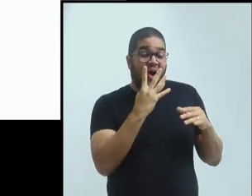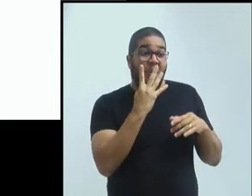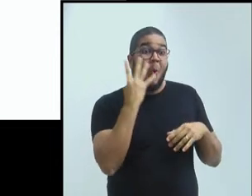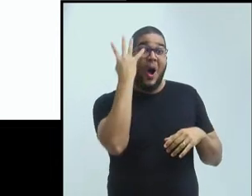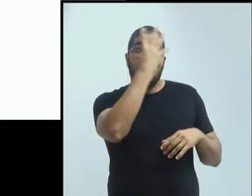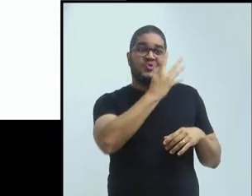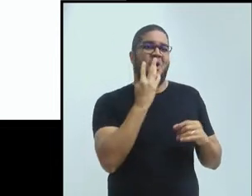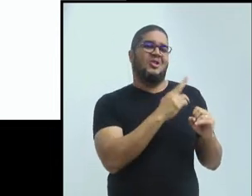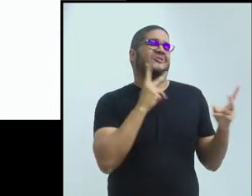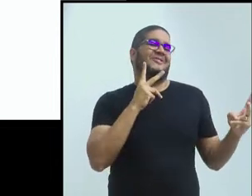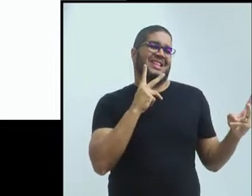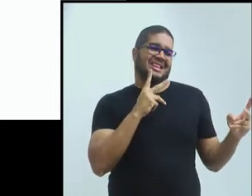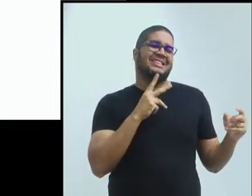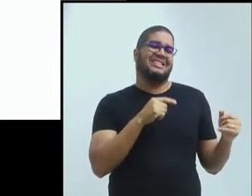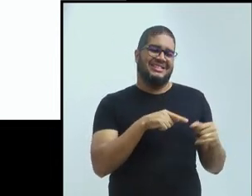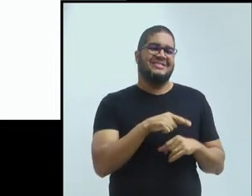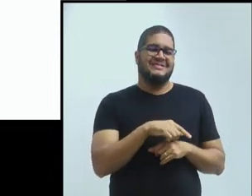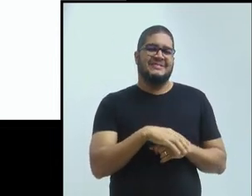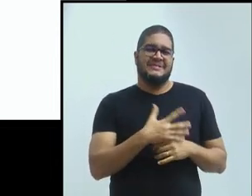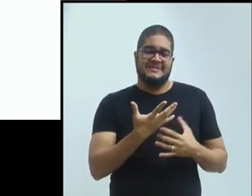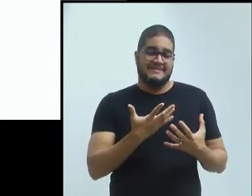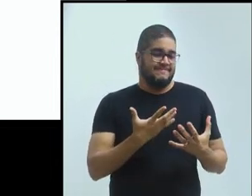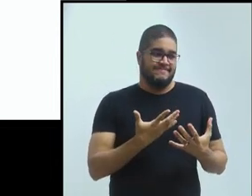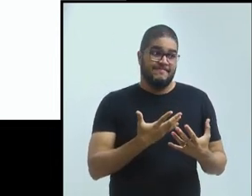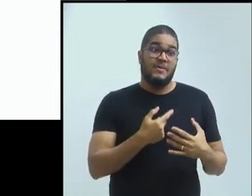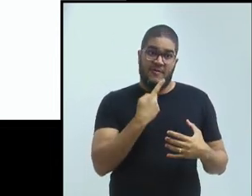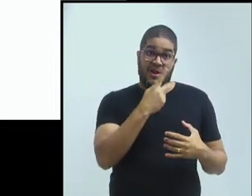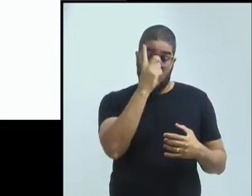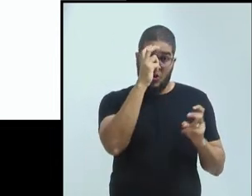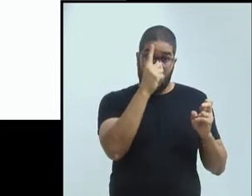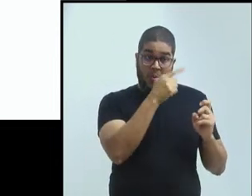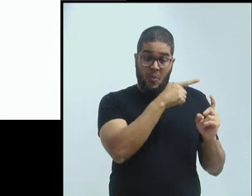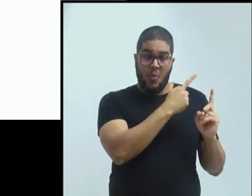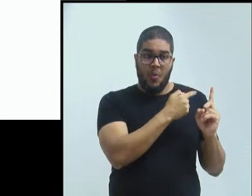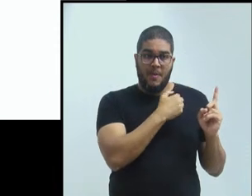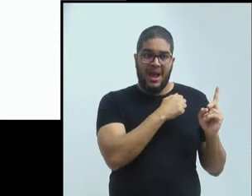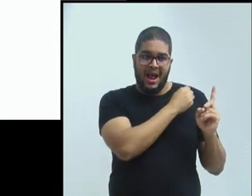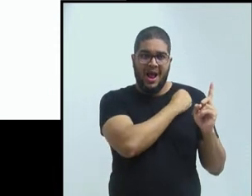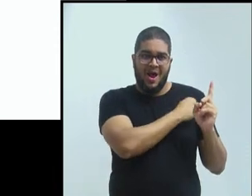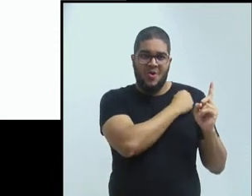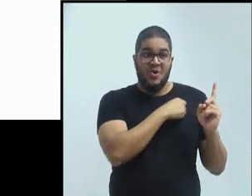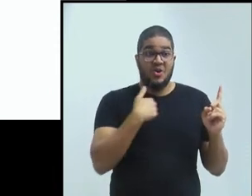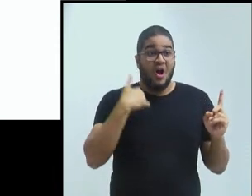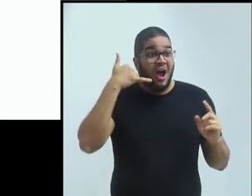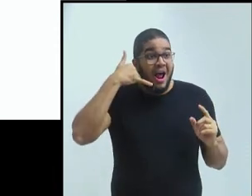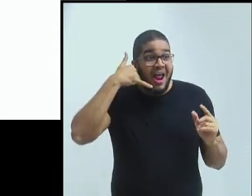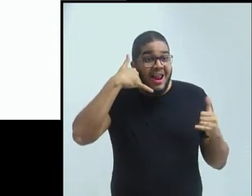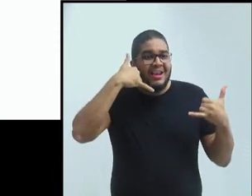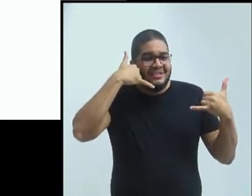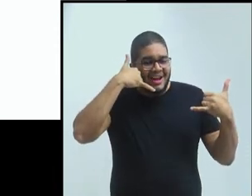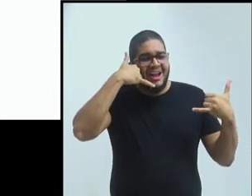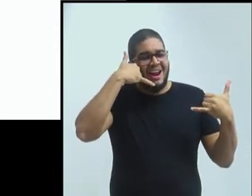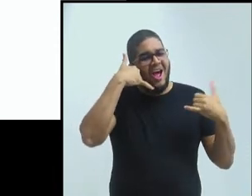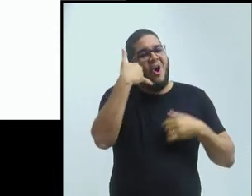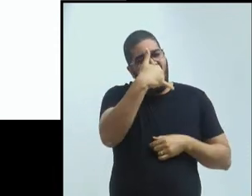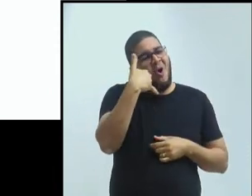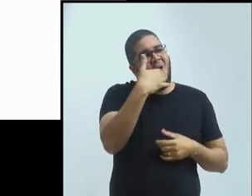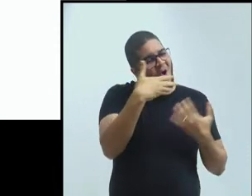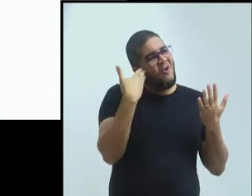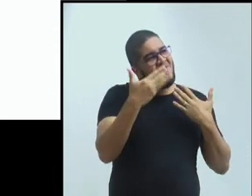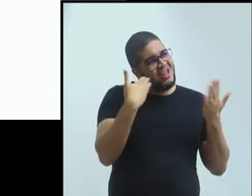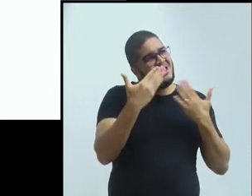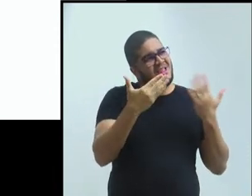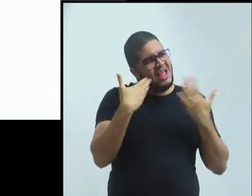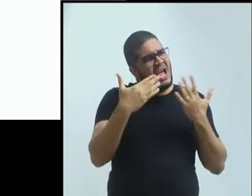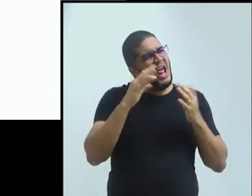E aí, no fim das contas, a gente conversou, estou falando de uma aluna minha, a gente conversou por telefone, tivemos uma longa conversa por telefone, eu tentei passar